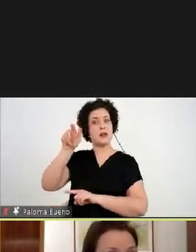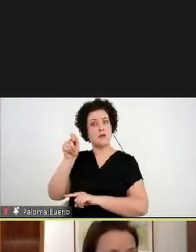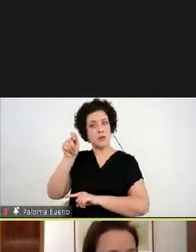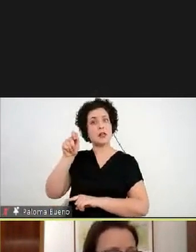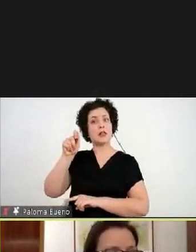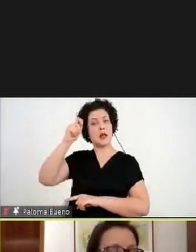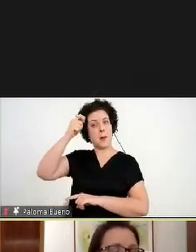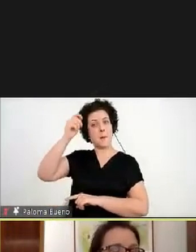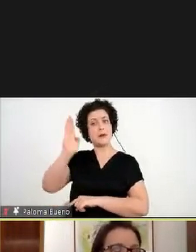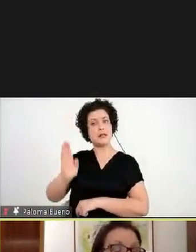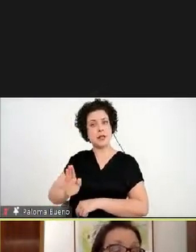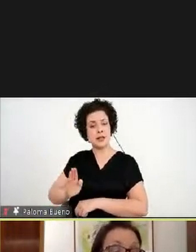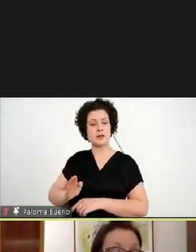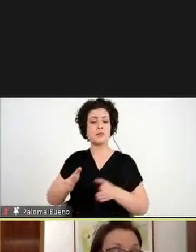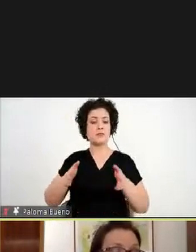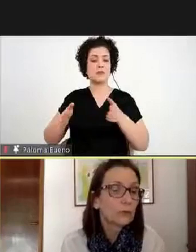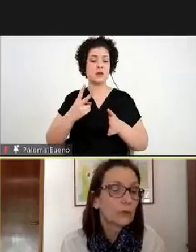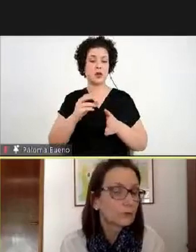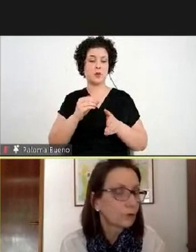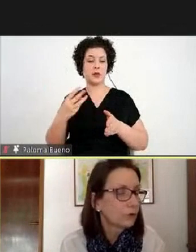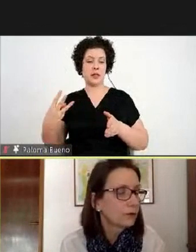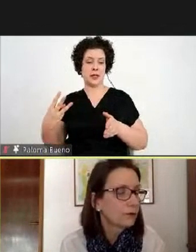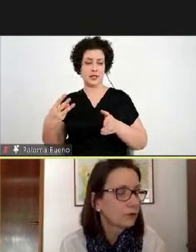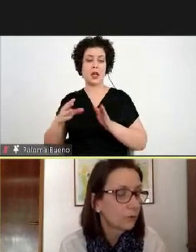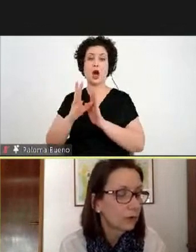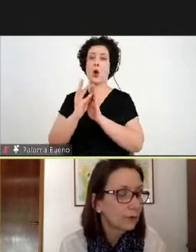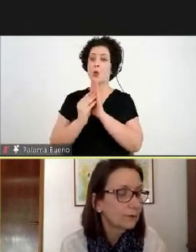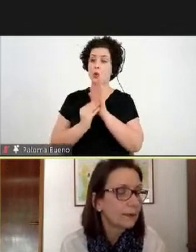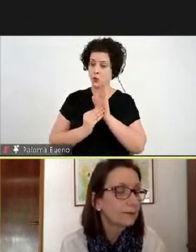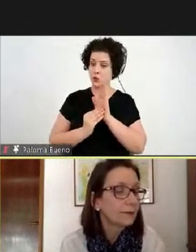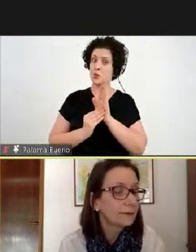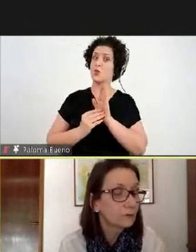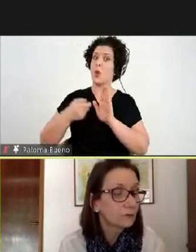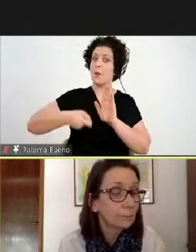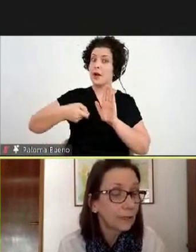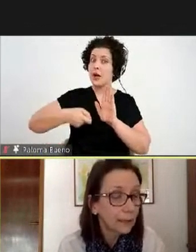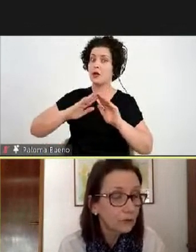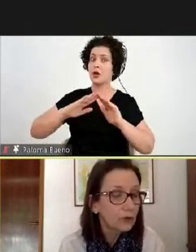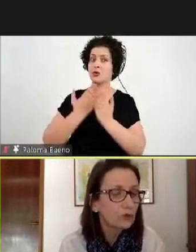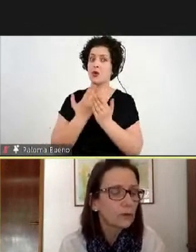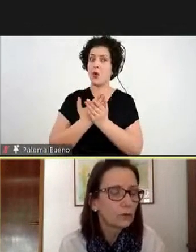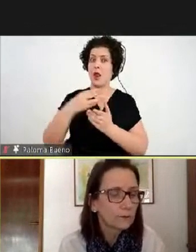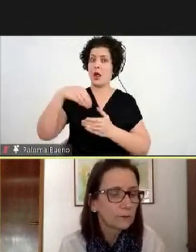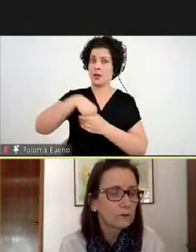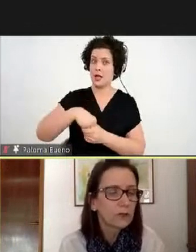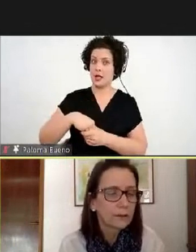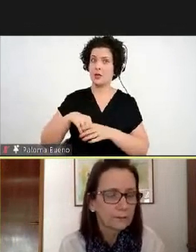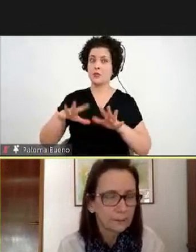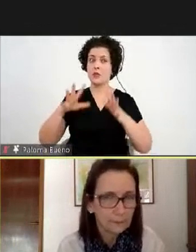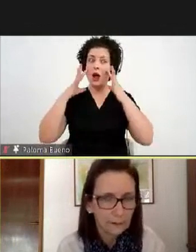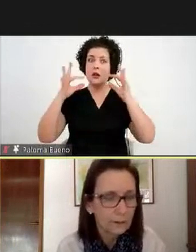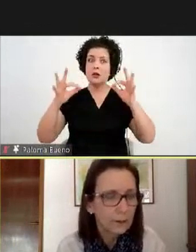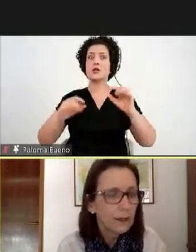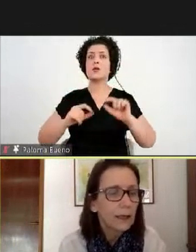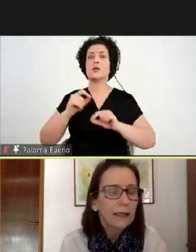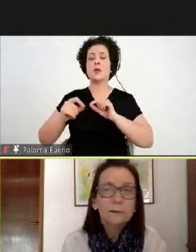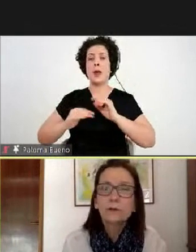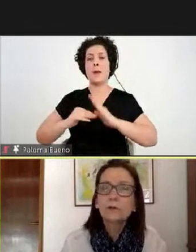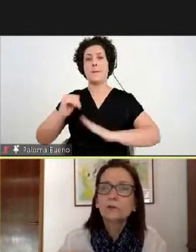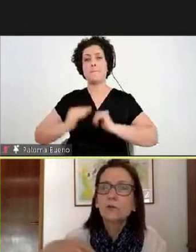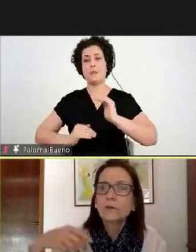2003 como conteúdos obrigatórios nas escolas e a intenção da prática de uma educação antirracista.